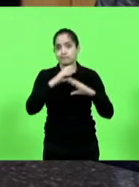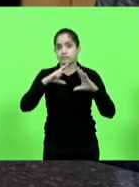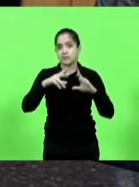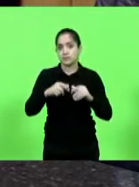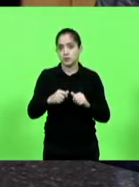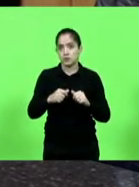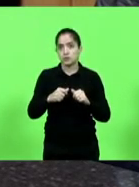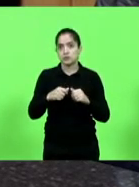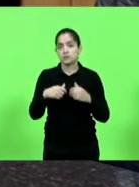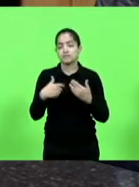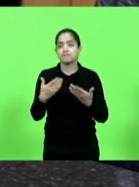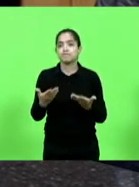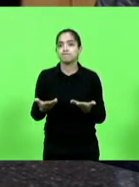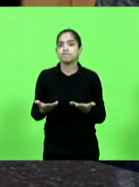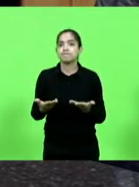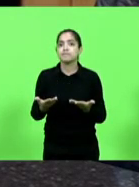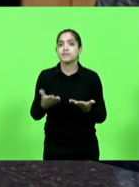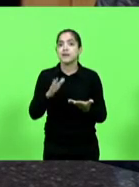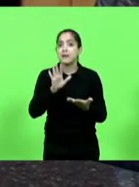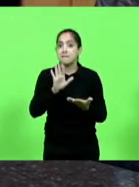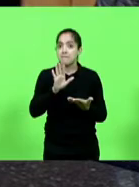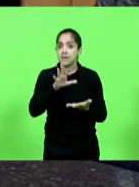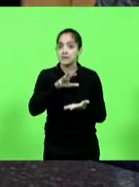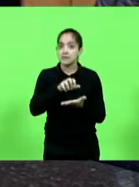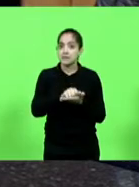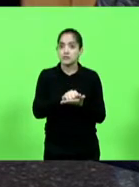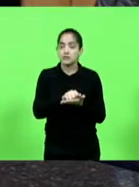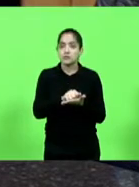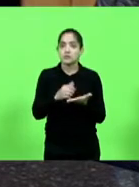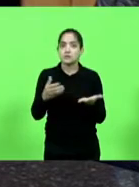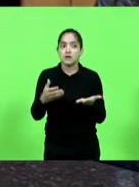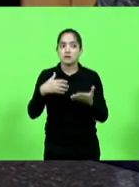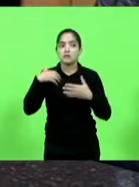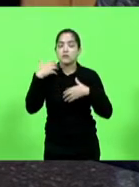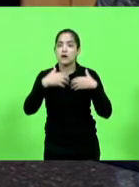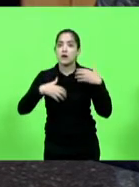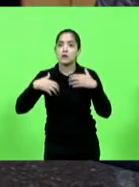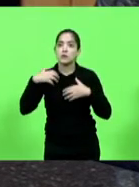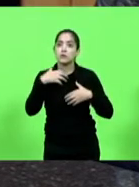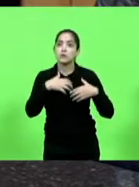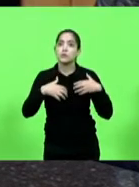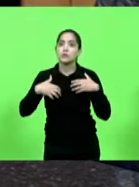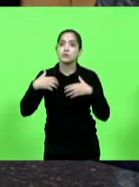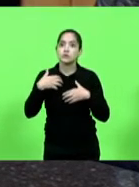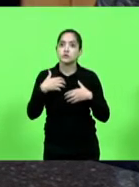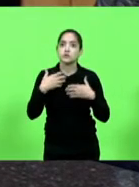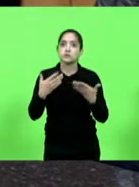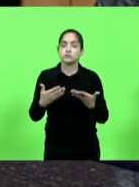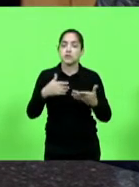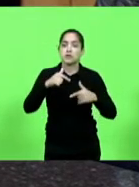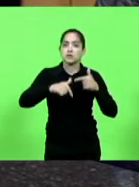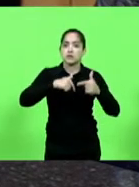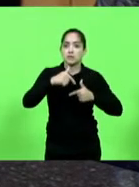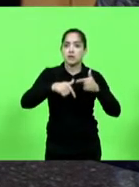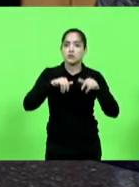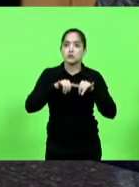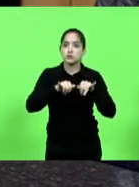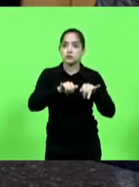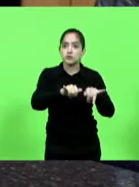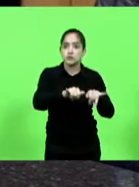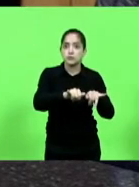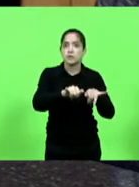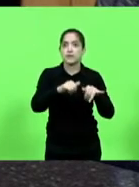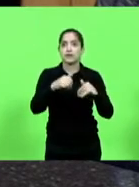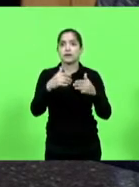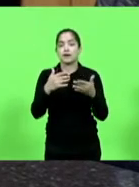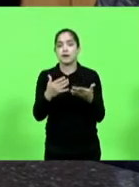mas eu quero deixar registrado aqui a angústia também dos trabalhadores de supermercados por exemplo que não